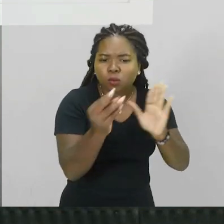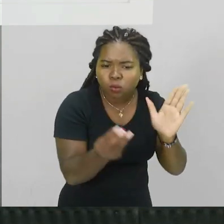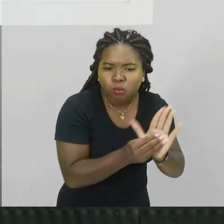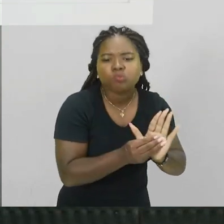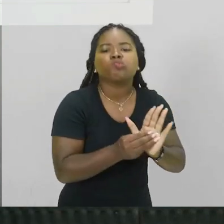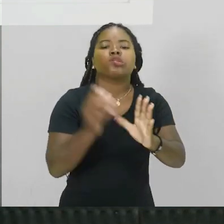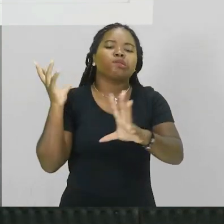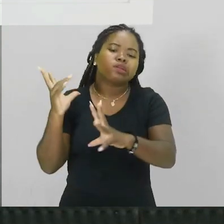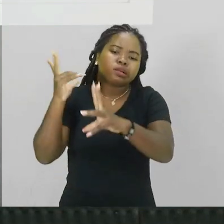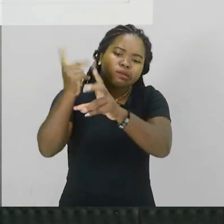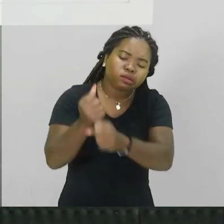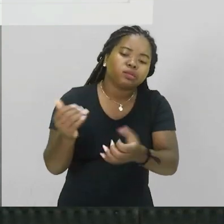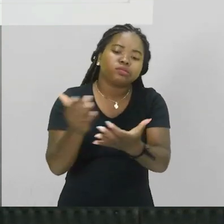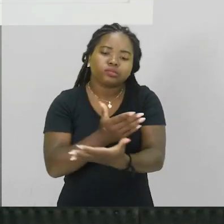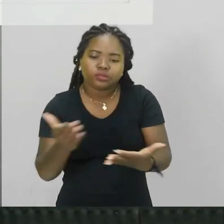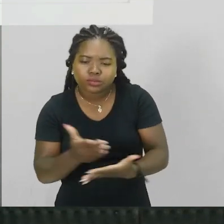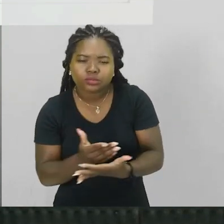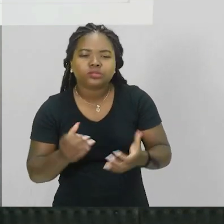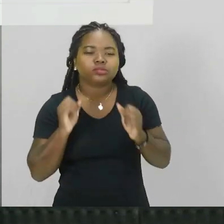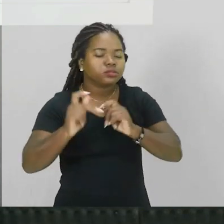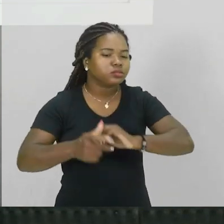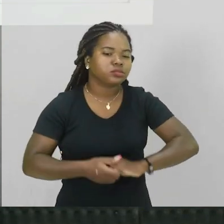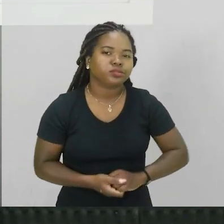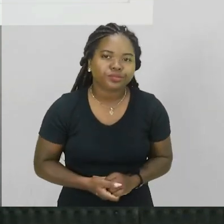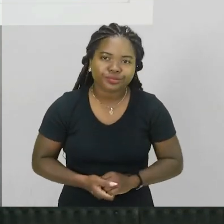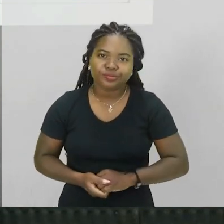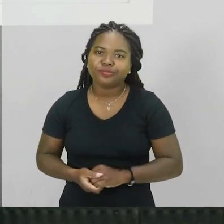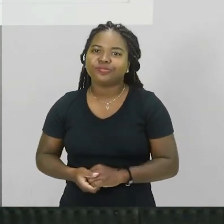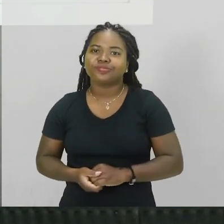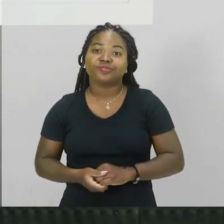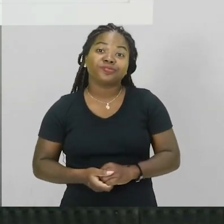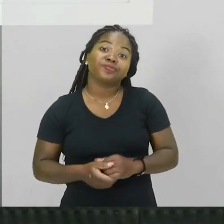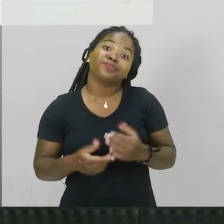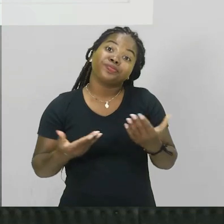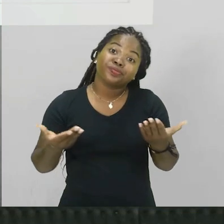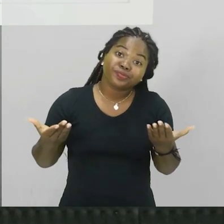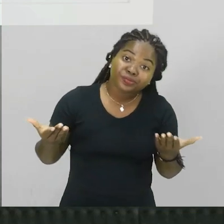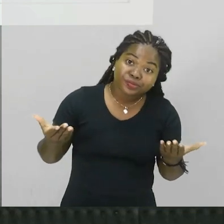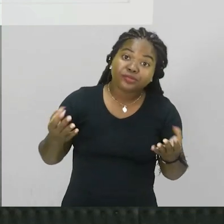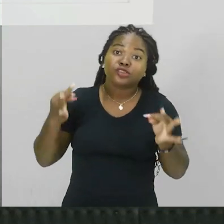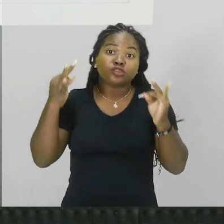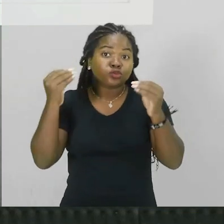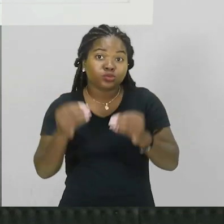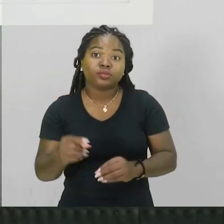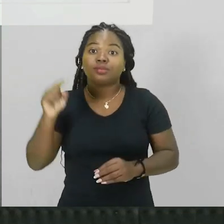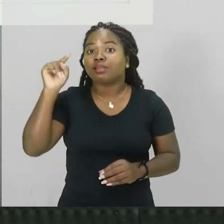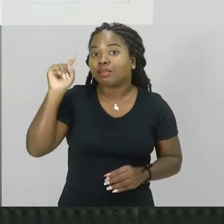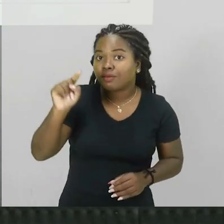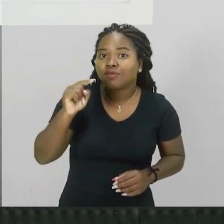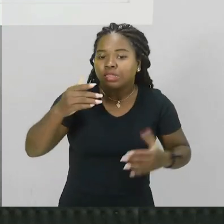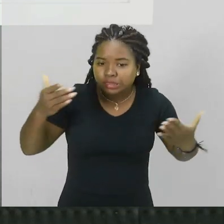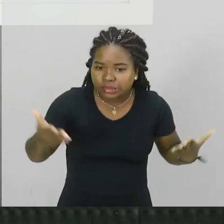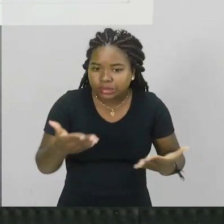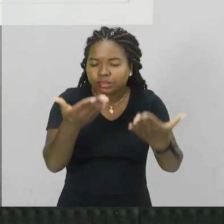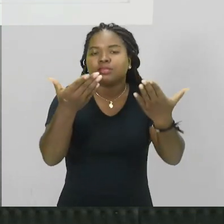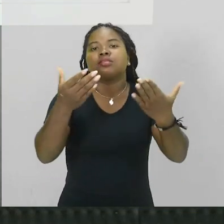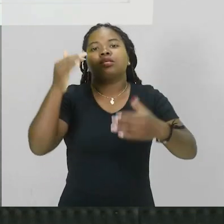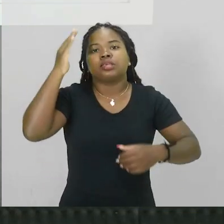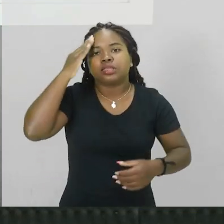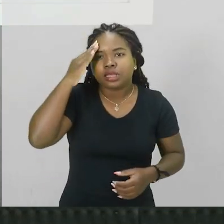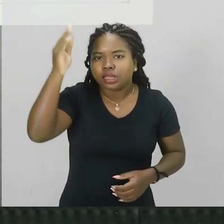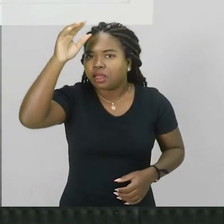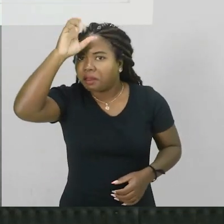né, que está dentro dessas questões, tá ok? E, tudo isso para que você entenda